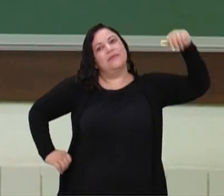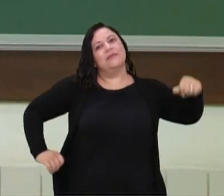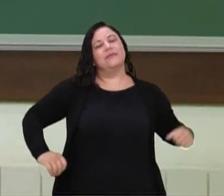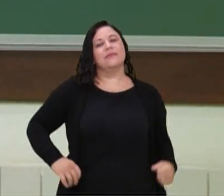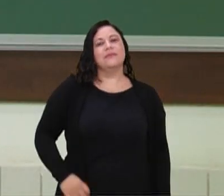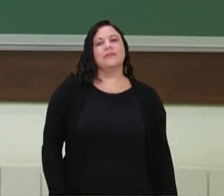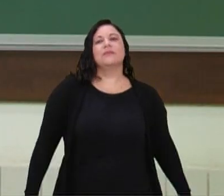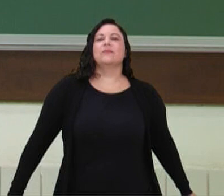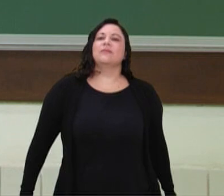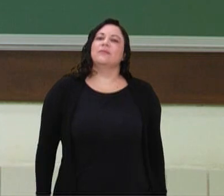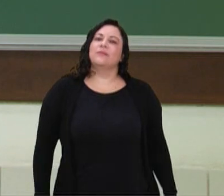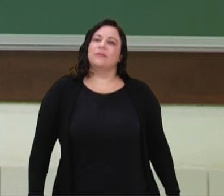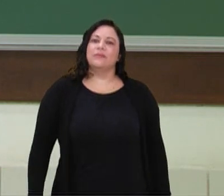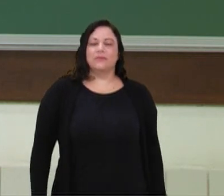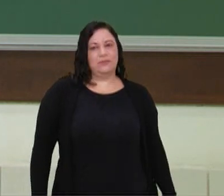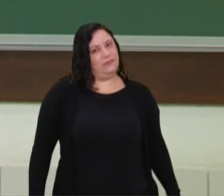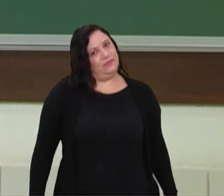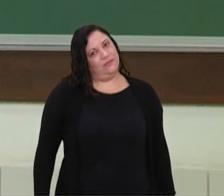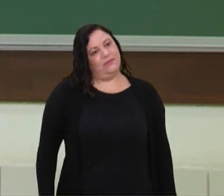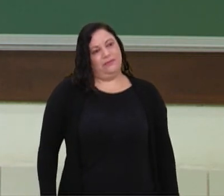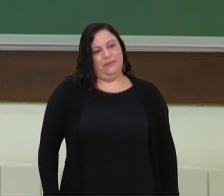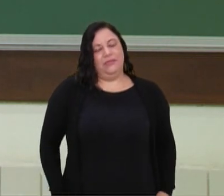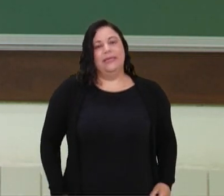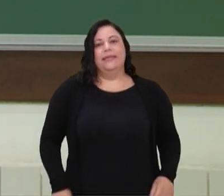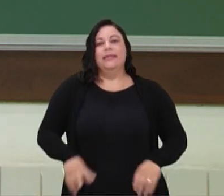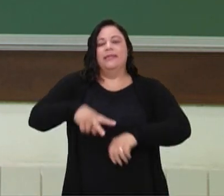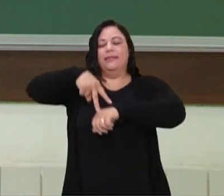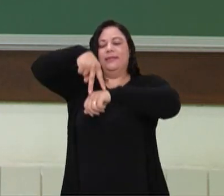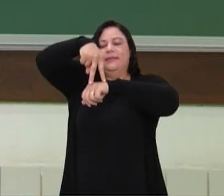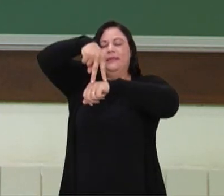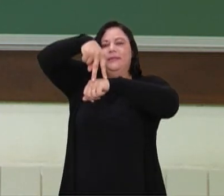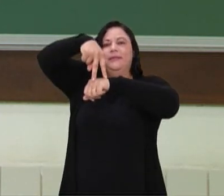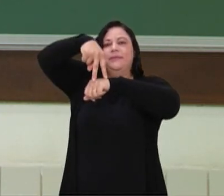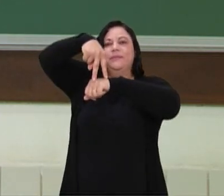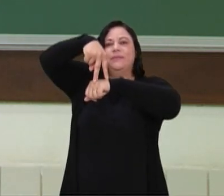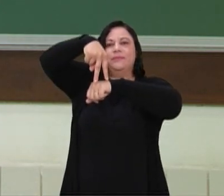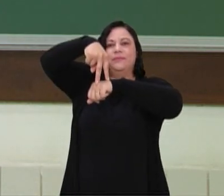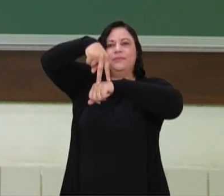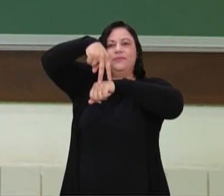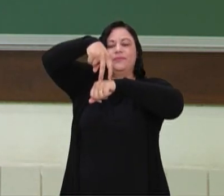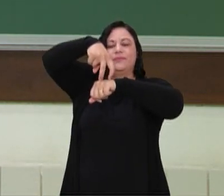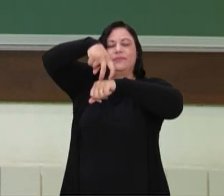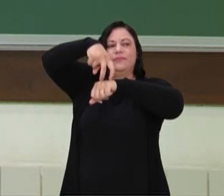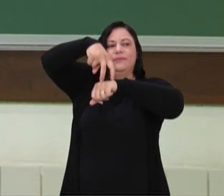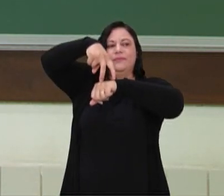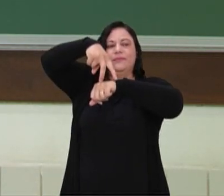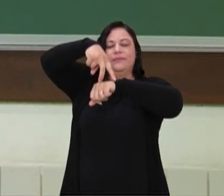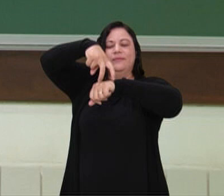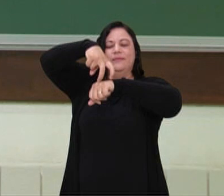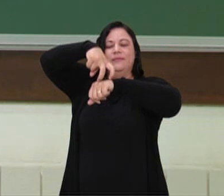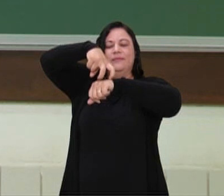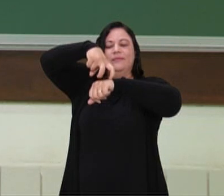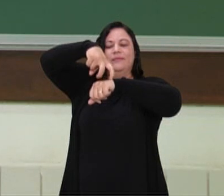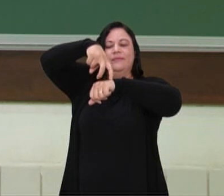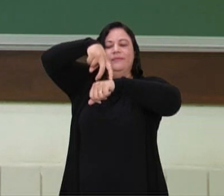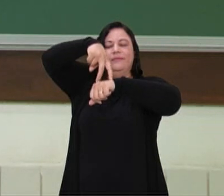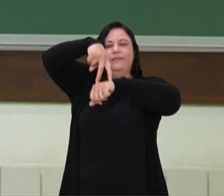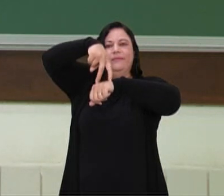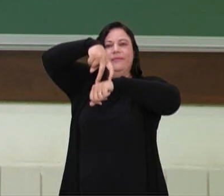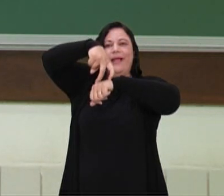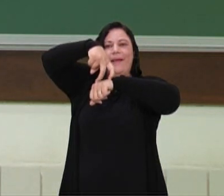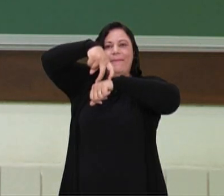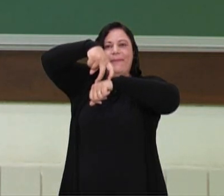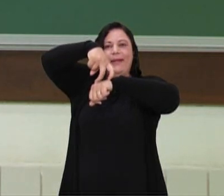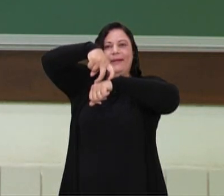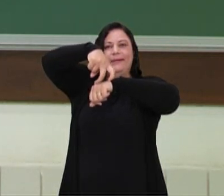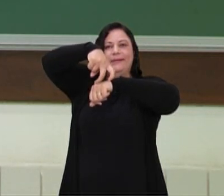Volta. E agora, coloca a sua perna esquerda lá à frente, flexiona um pouquinho a sua perna esquerda e a sua perna lá